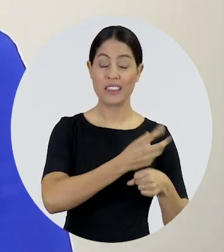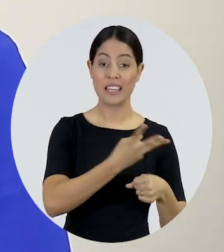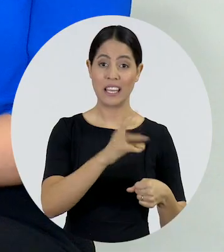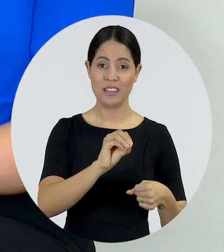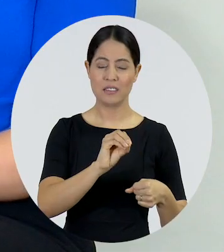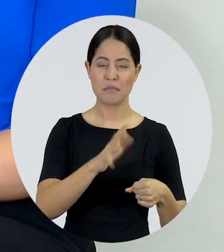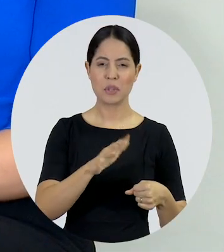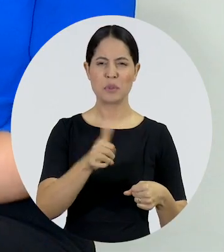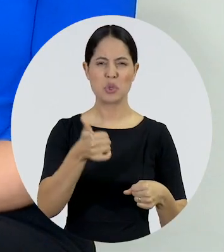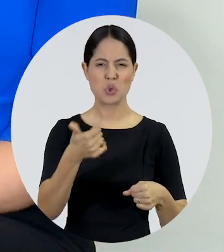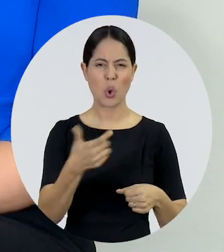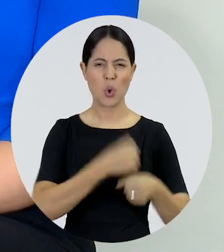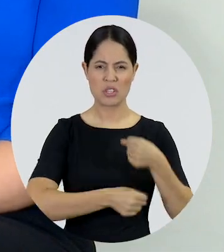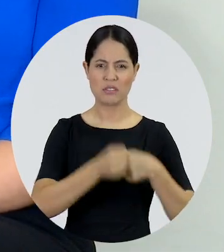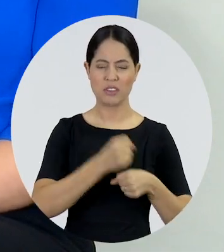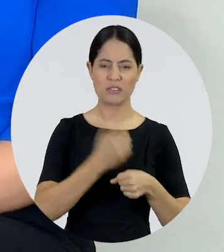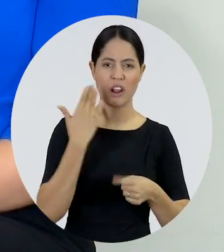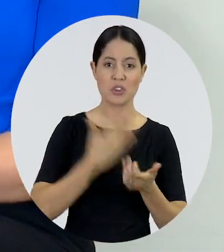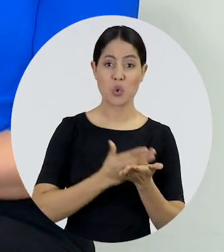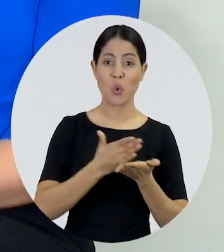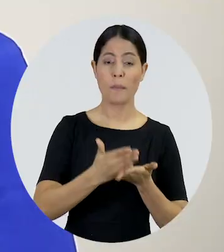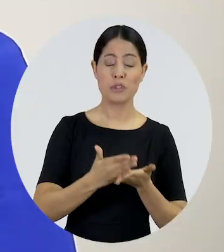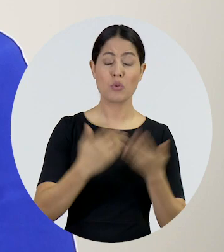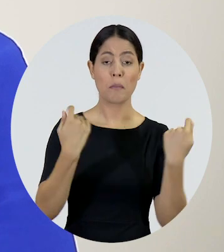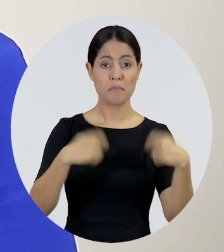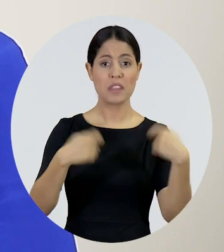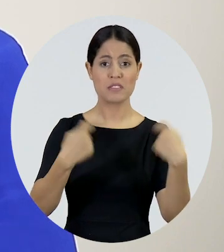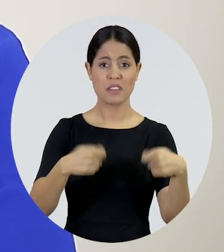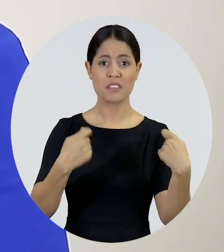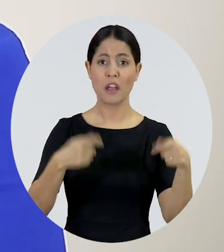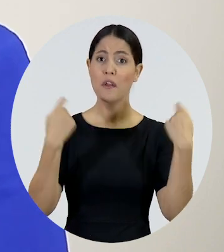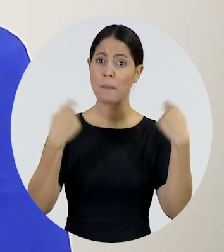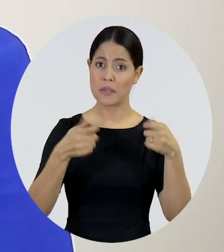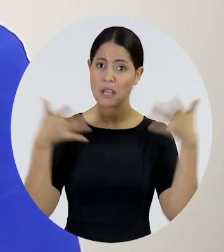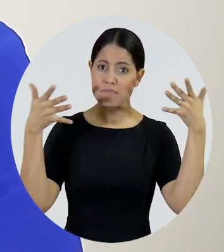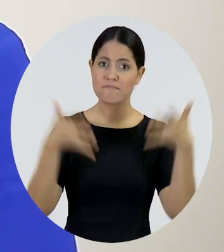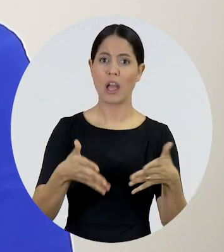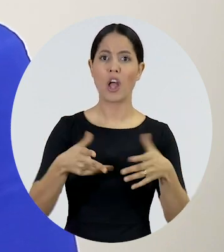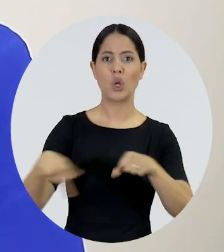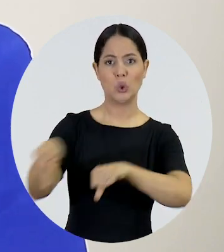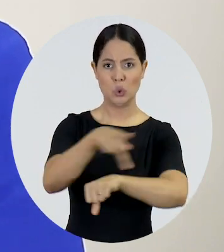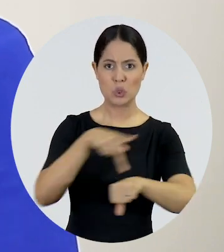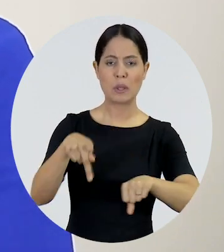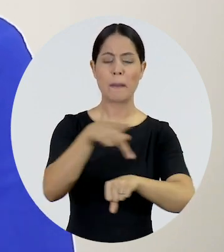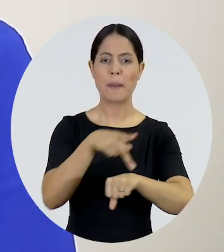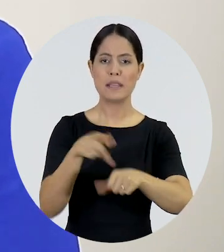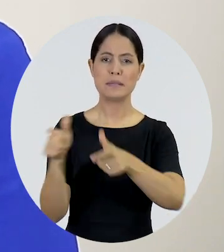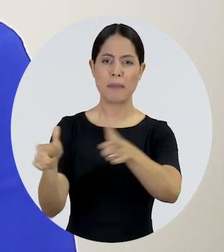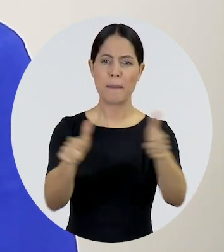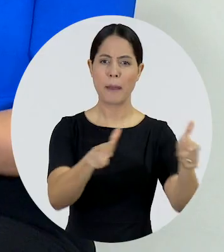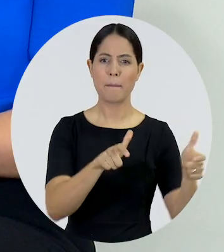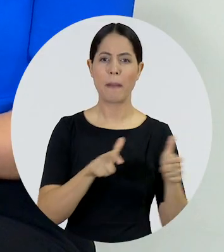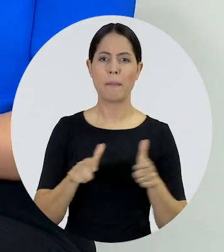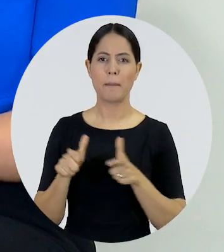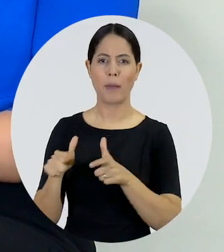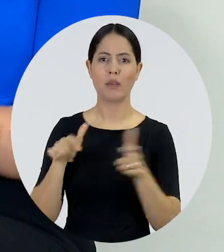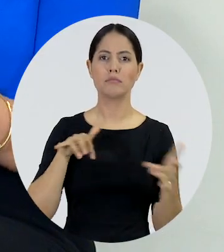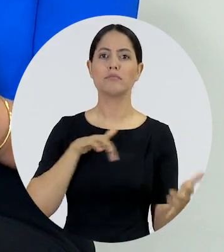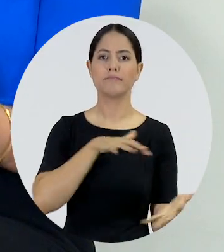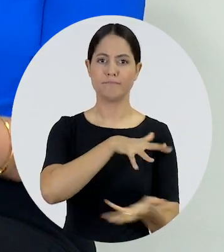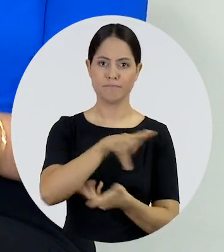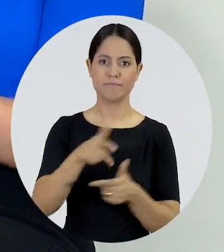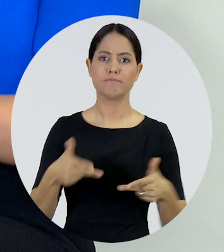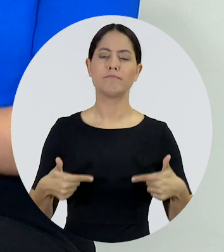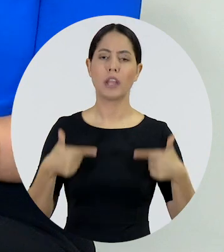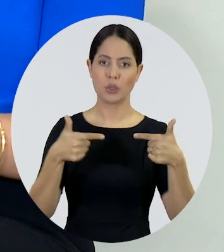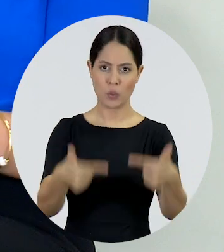cerca de 12 anos atrás, começou a compreender a necessidade de estar mais nos países, nos territórios e locais em